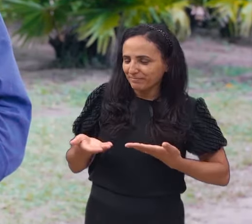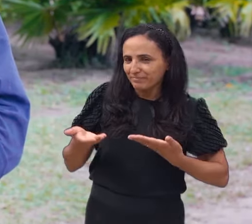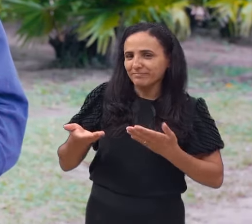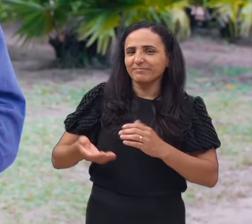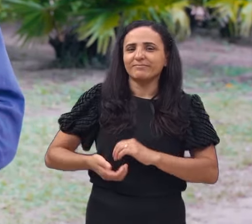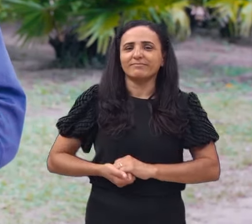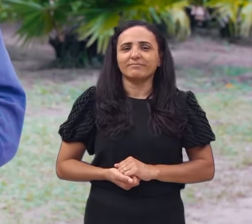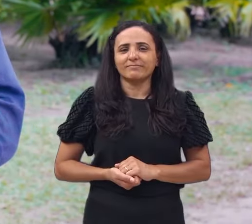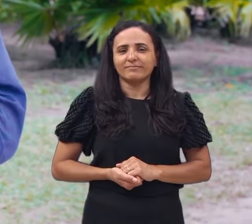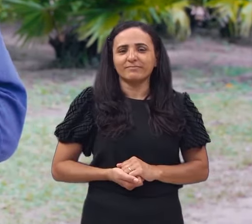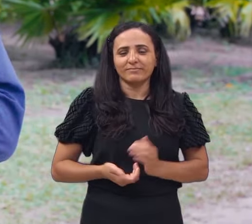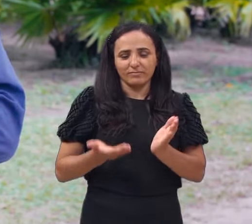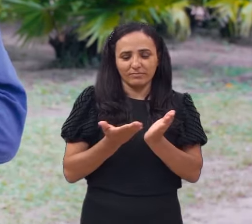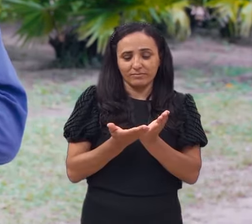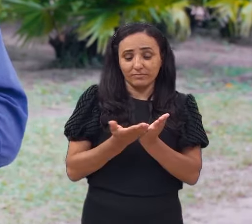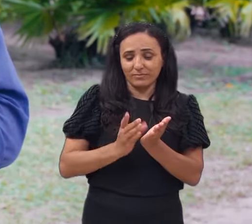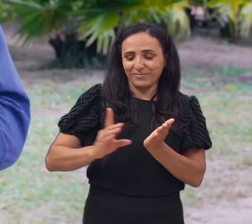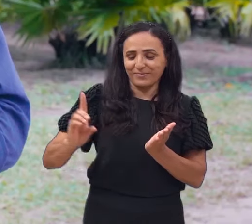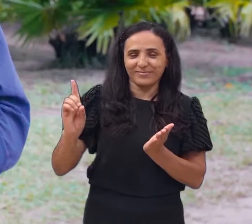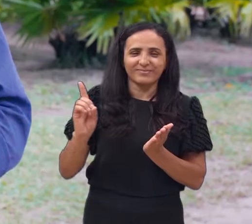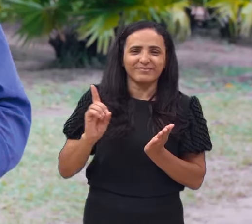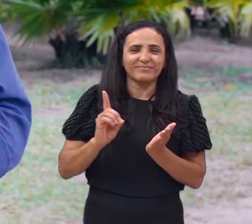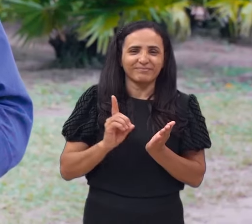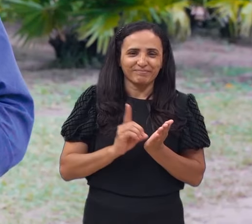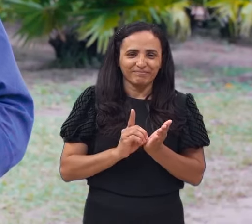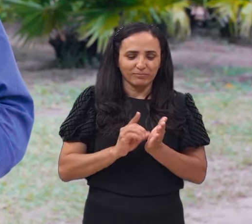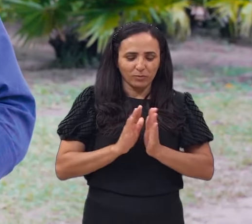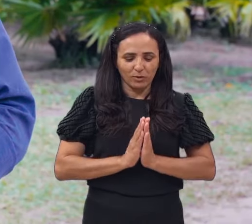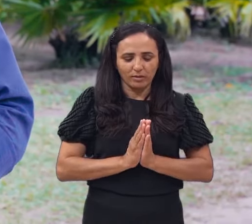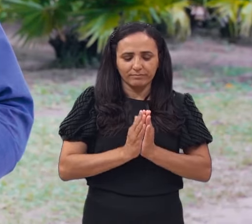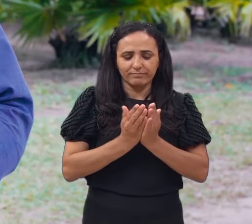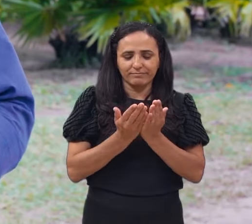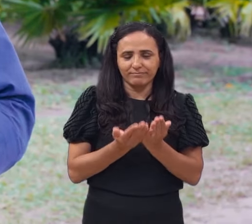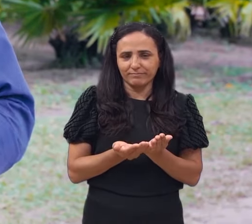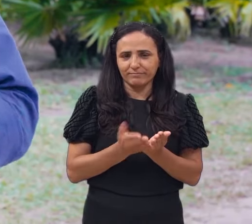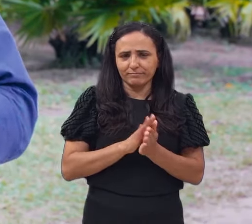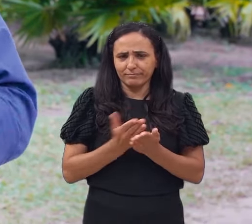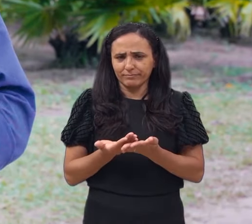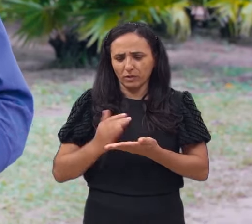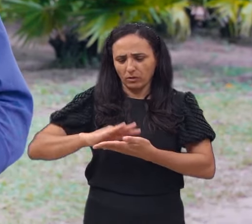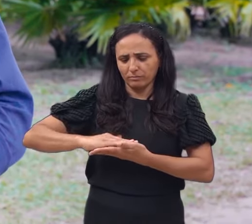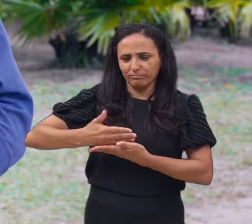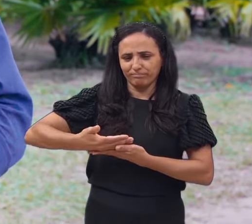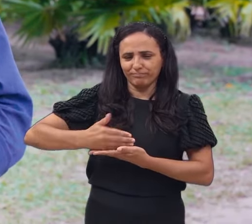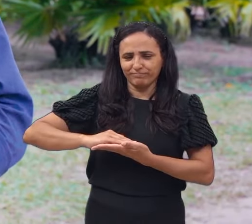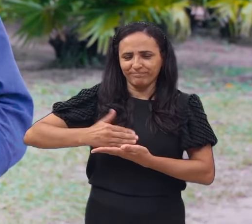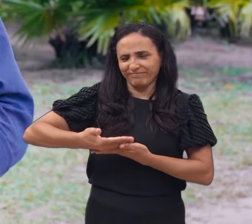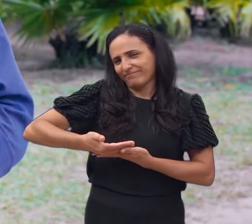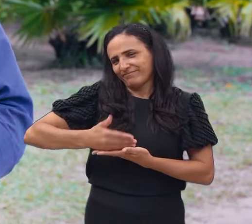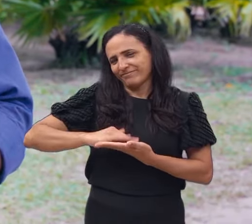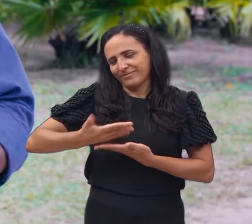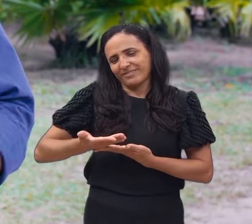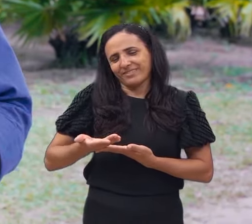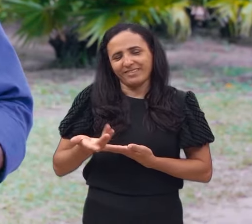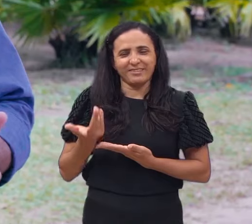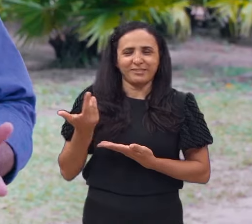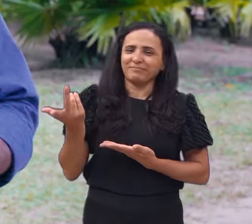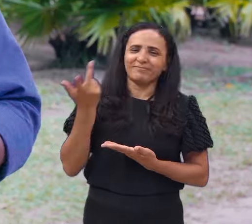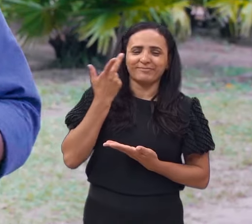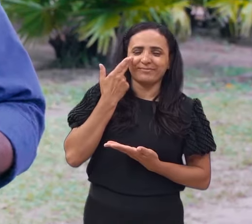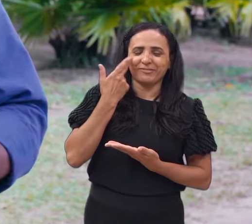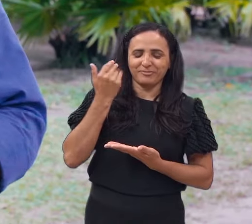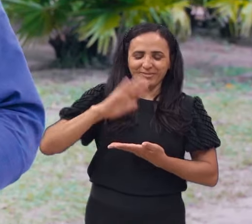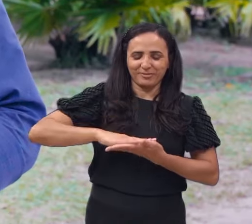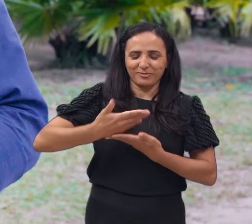dispõe de um exemplar como este da Bíblia Sagrada, e pode estar abrindo agora ou através de seu smartphone, não é tão comum